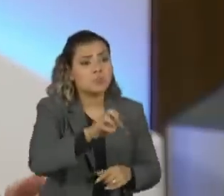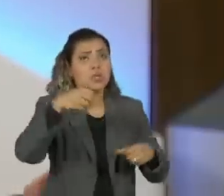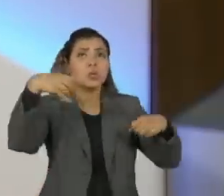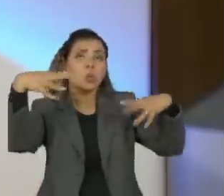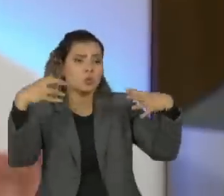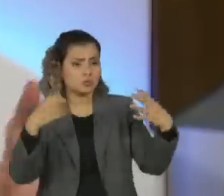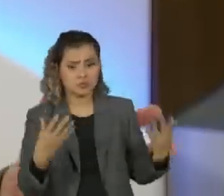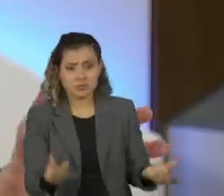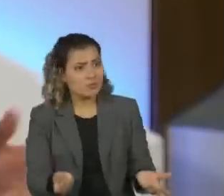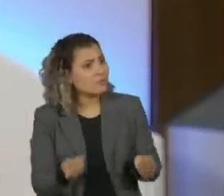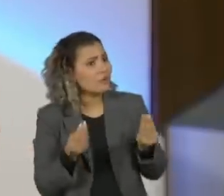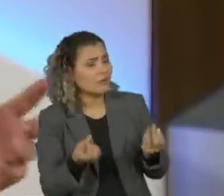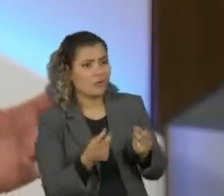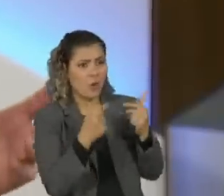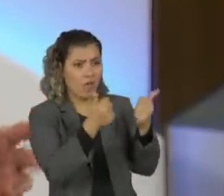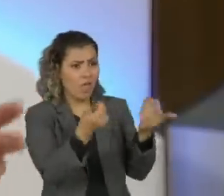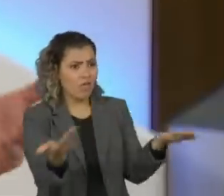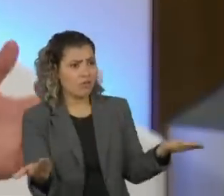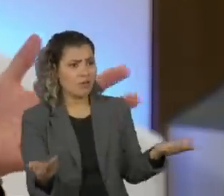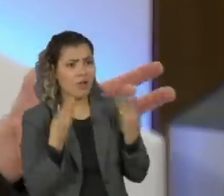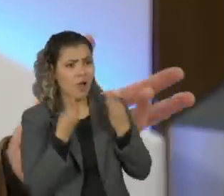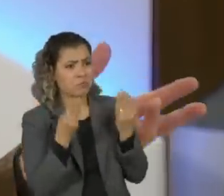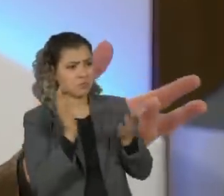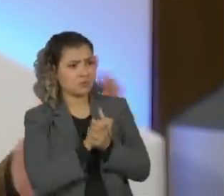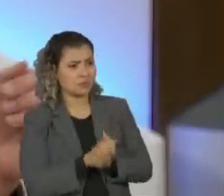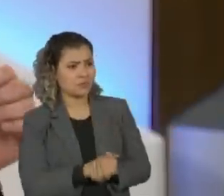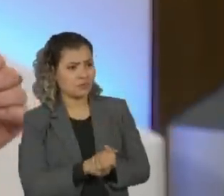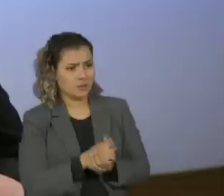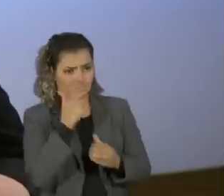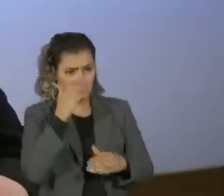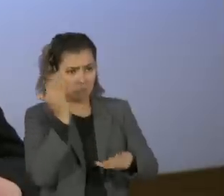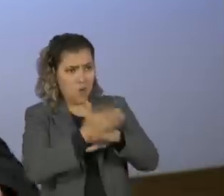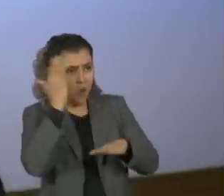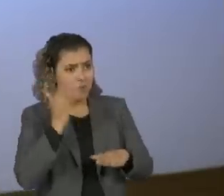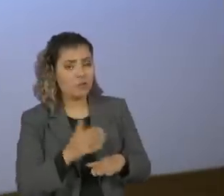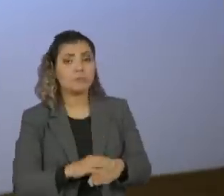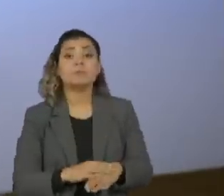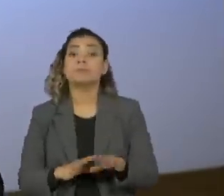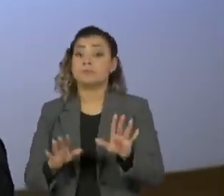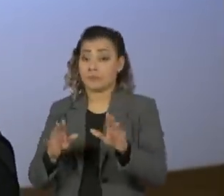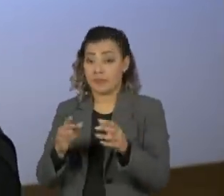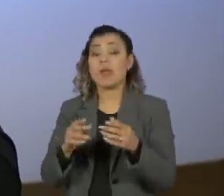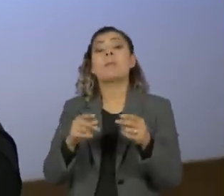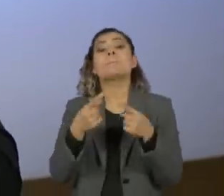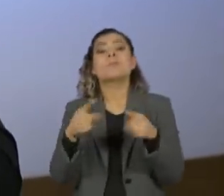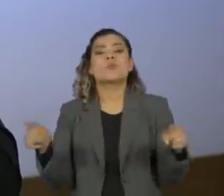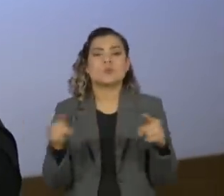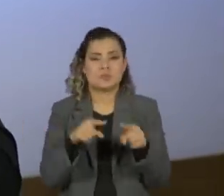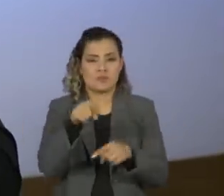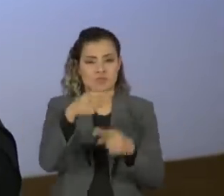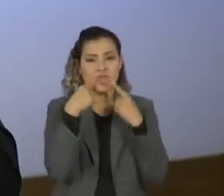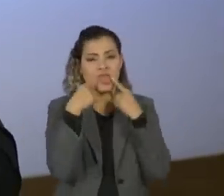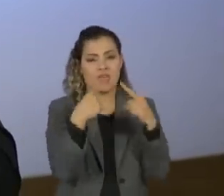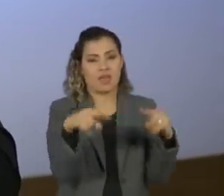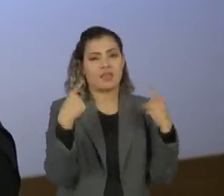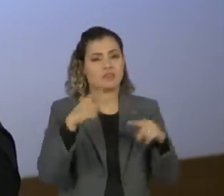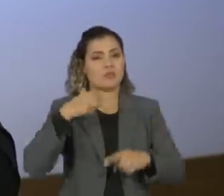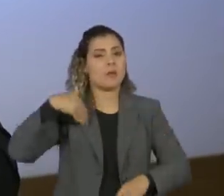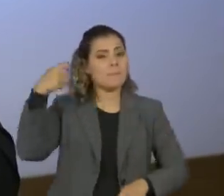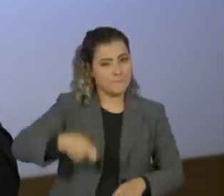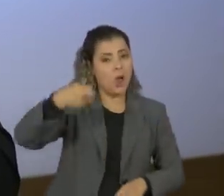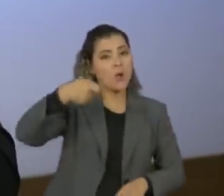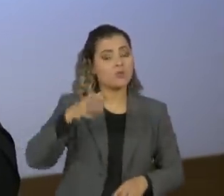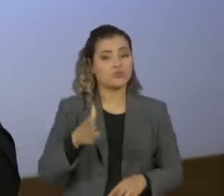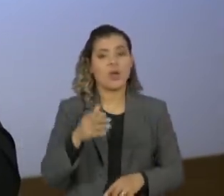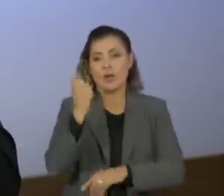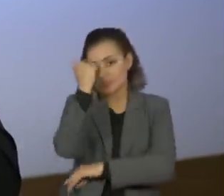eu falei, o cara... Bom, aí foi o que aconteceu. Já que a gente está falando de música, você já fez críticas muito duras ao